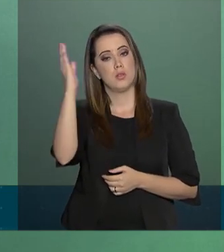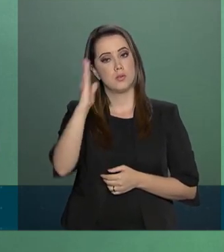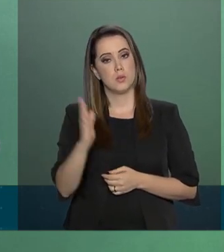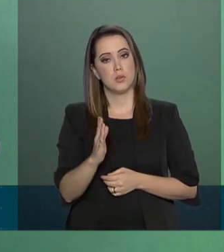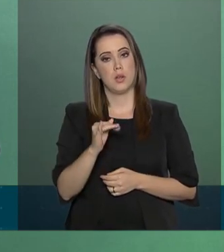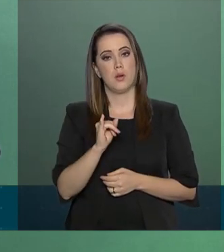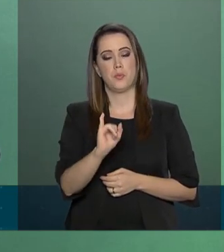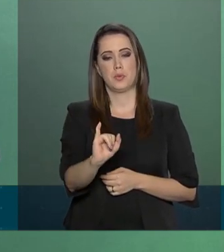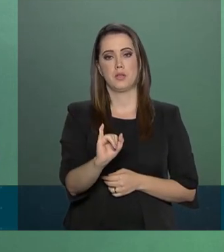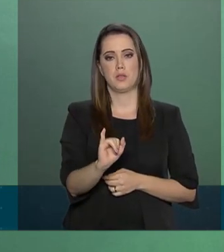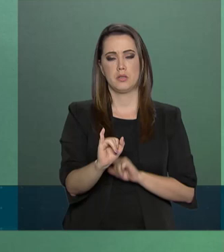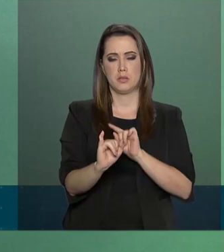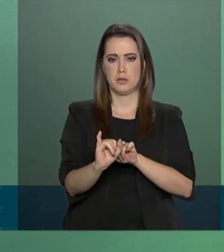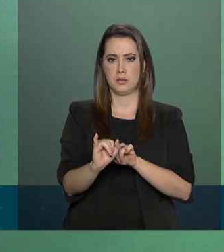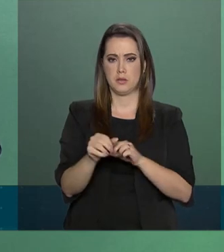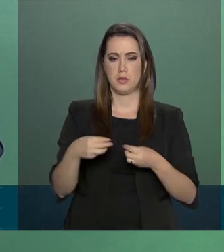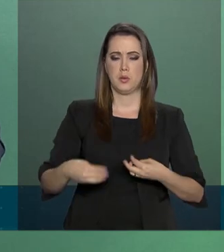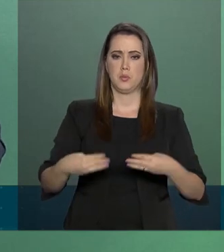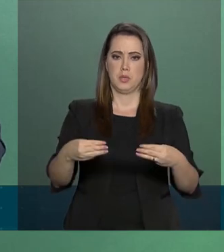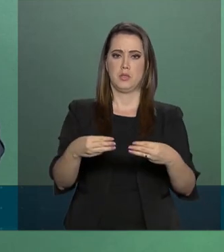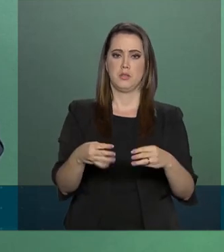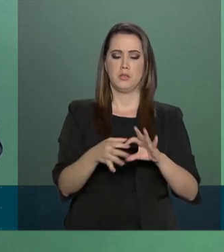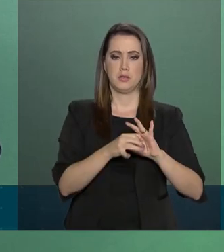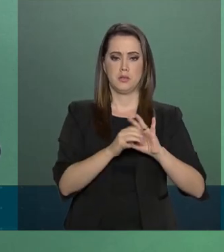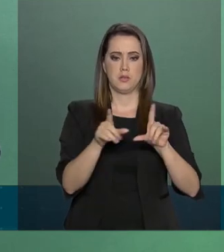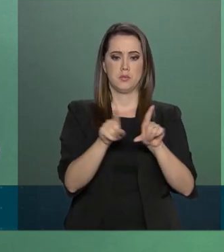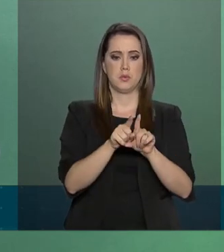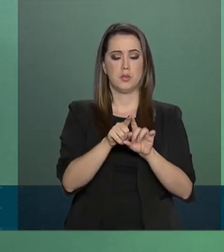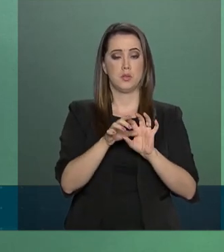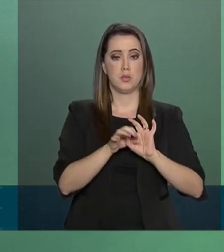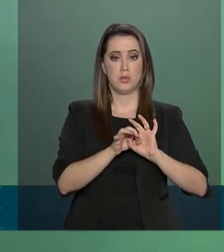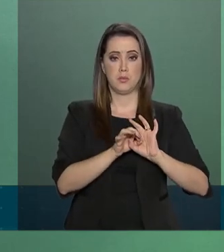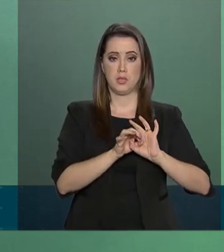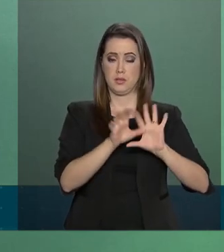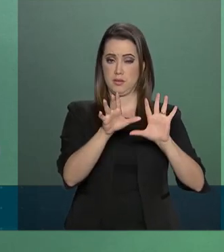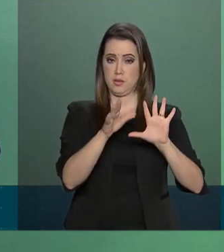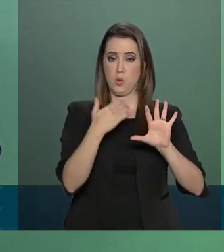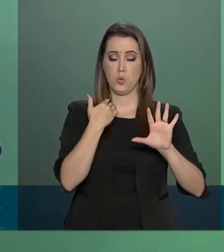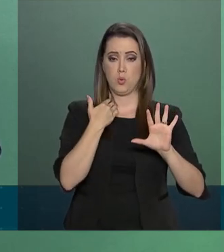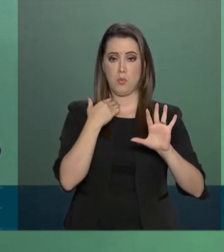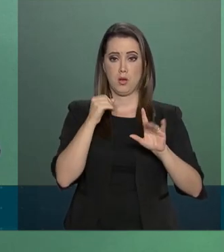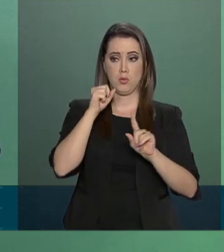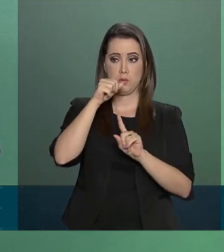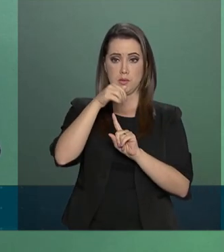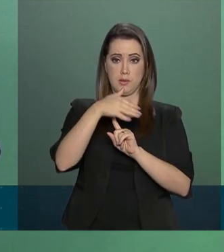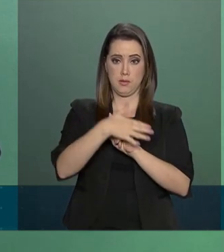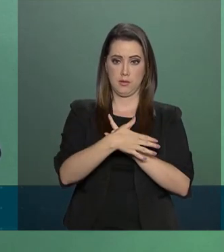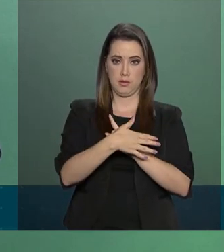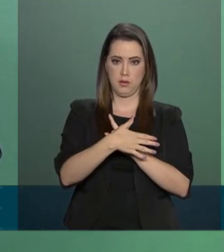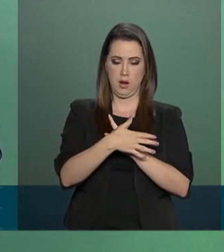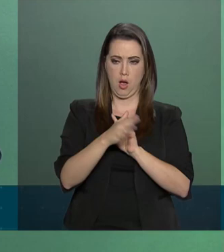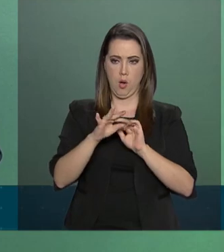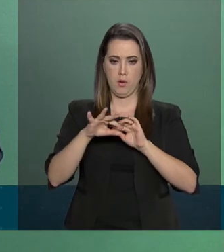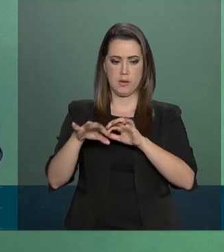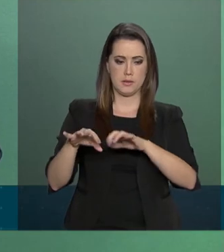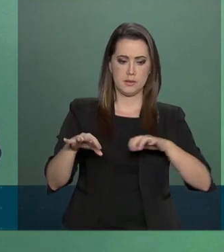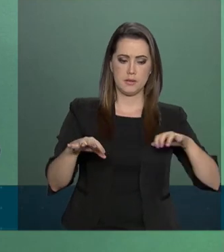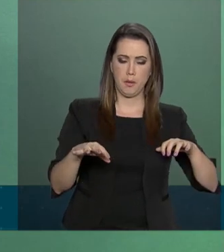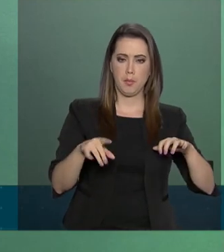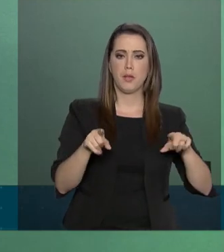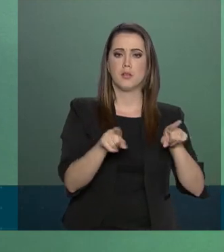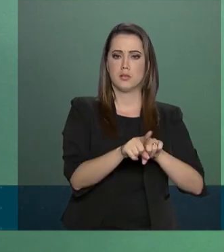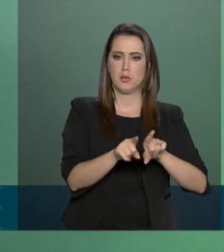este perderá o seu status ministerial, de forma que manter-se-á a estrutura